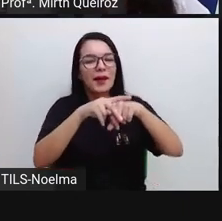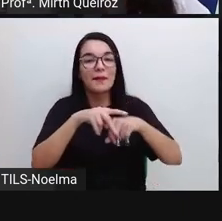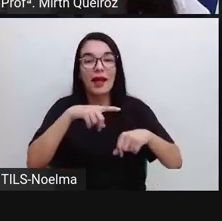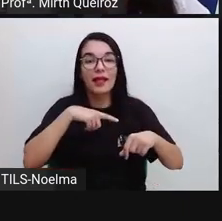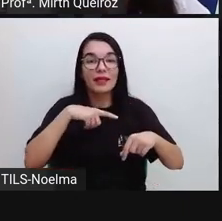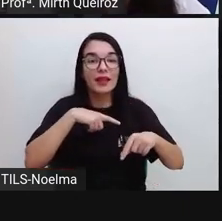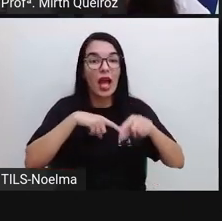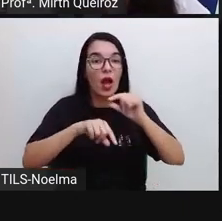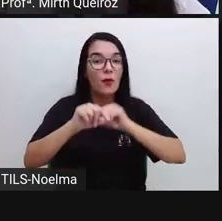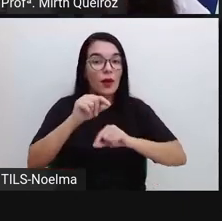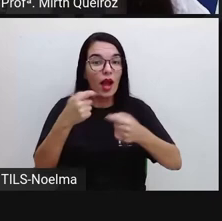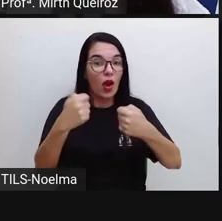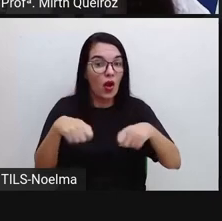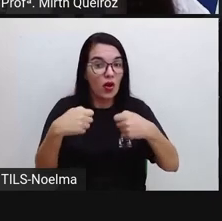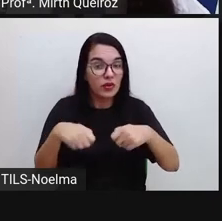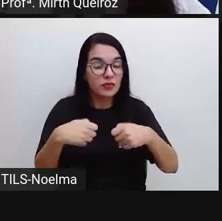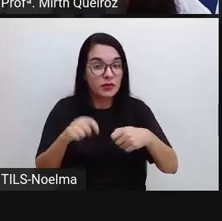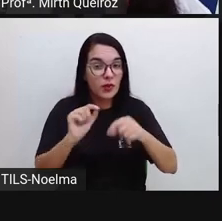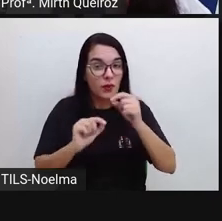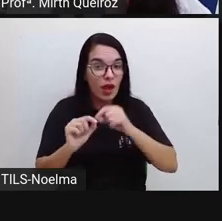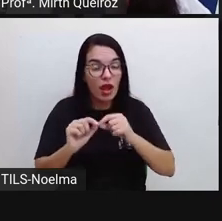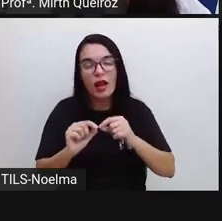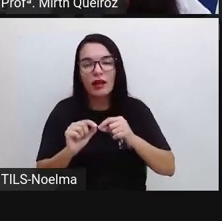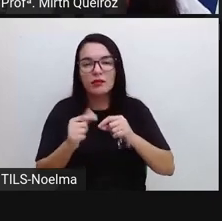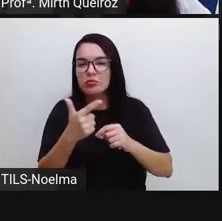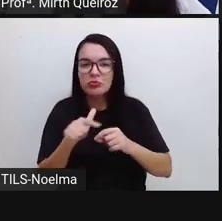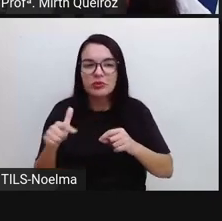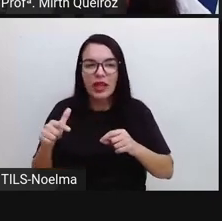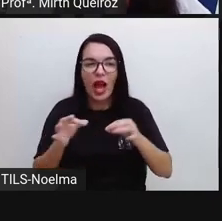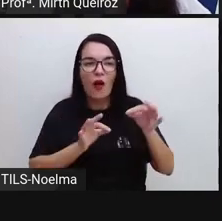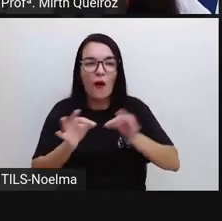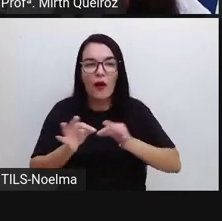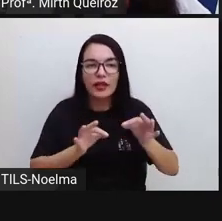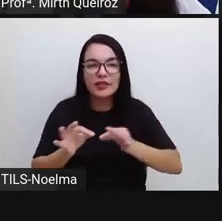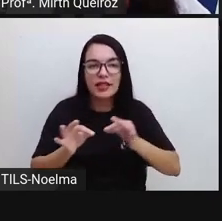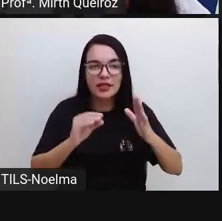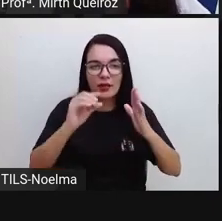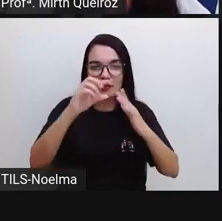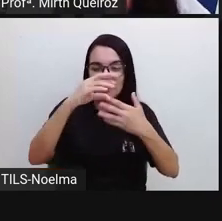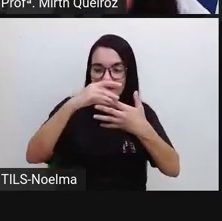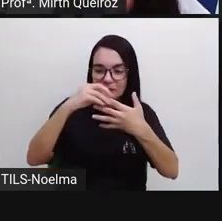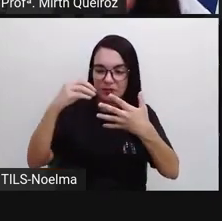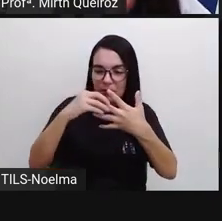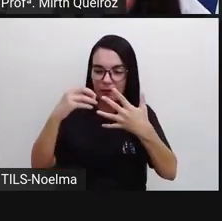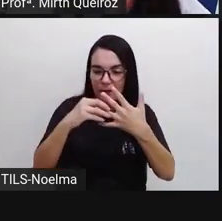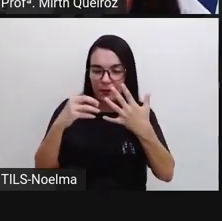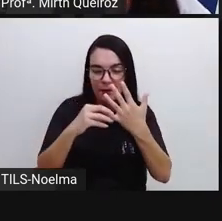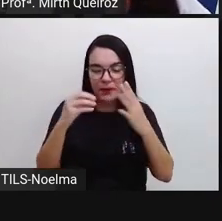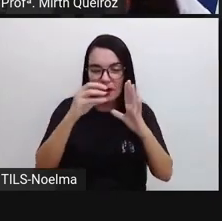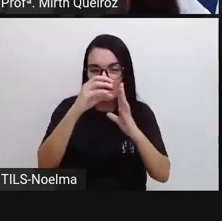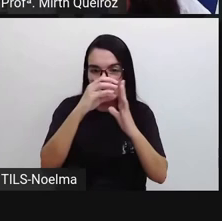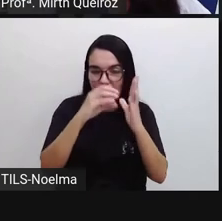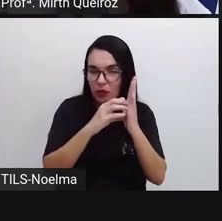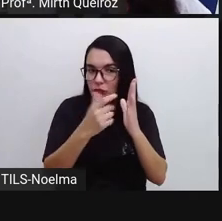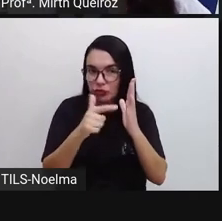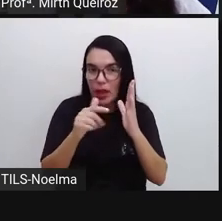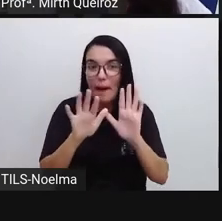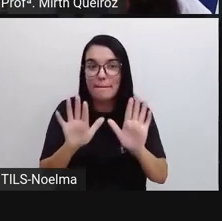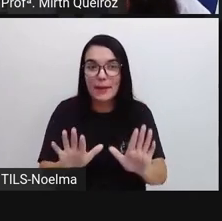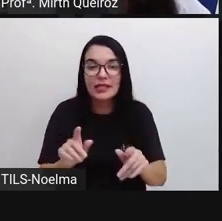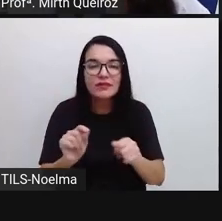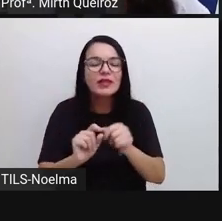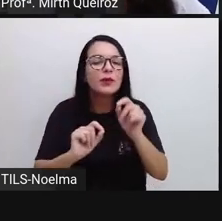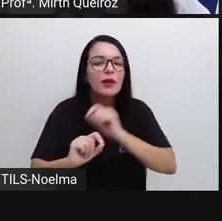não está organizado em estrofes. Esses versos estão dispostos de tal forma que formam uma imagem que é a própria